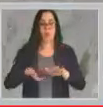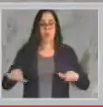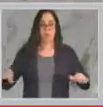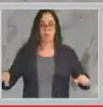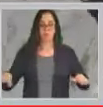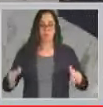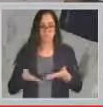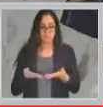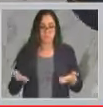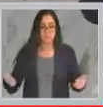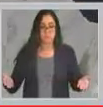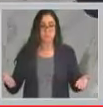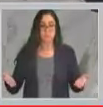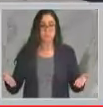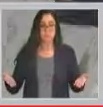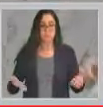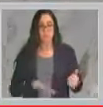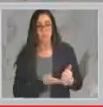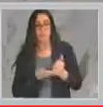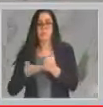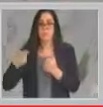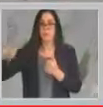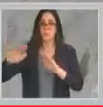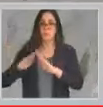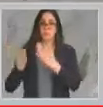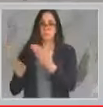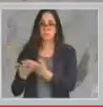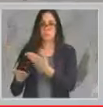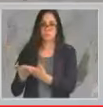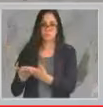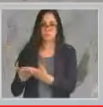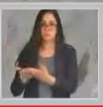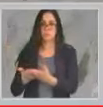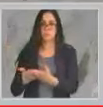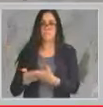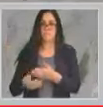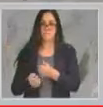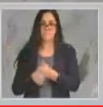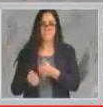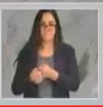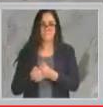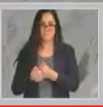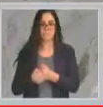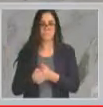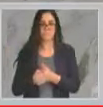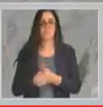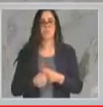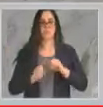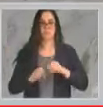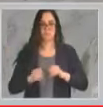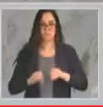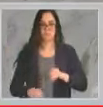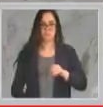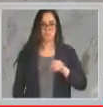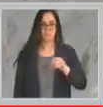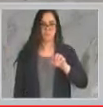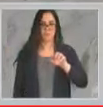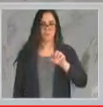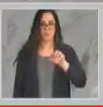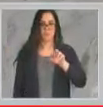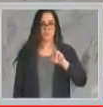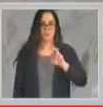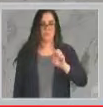praticamente empilhados em uma outra escola. Ao lado, a escola Herbert Baldus, ou seja, nós temos